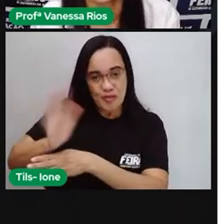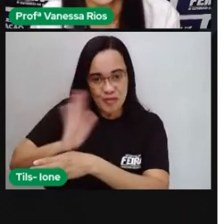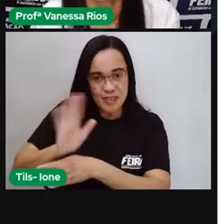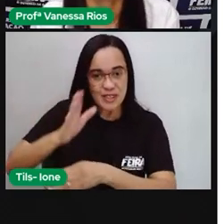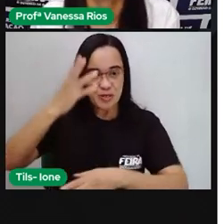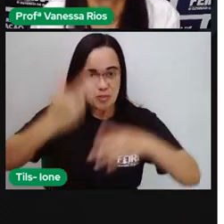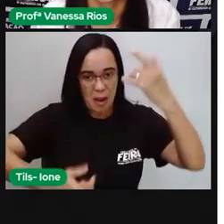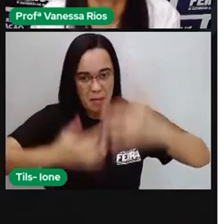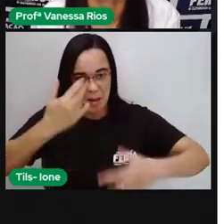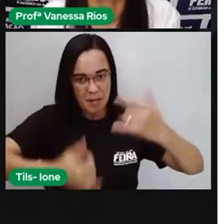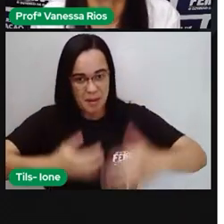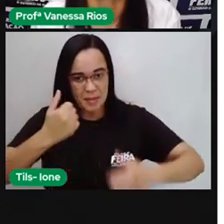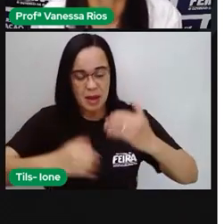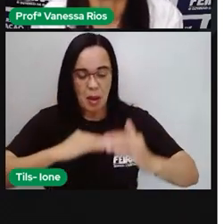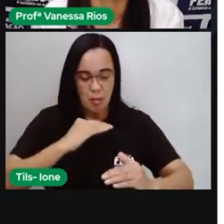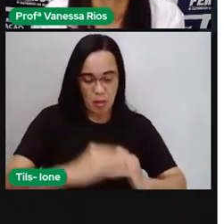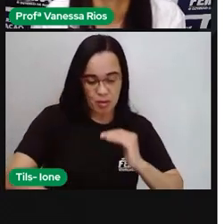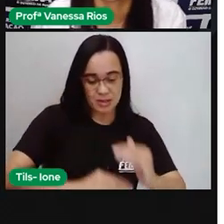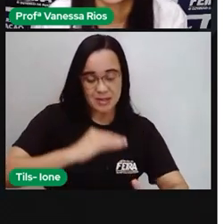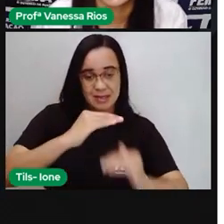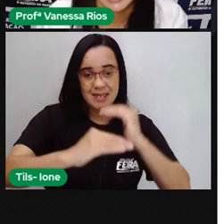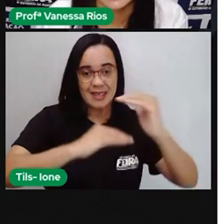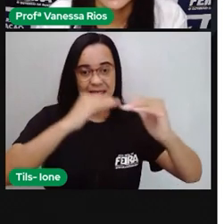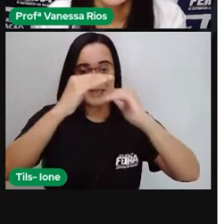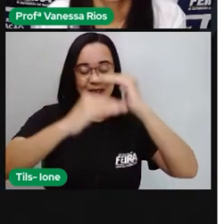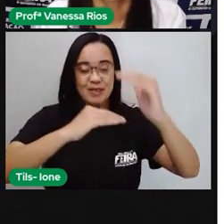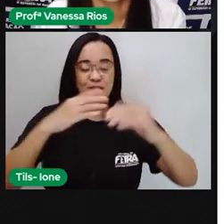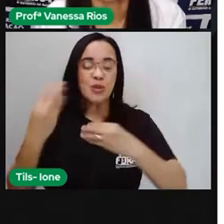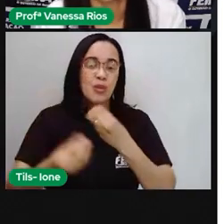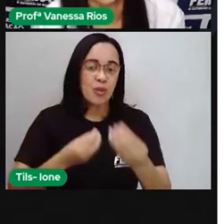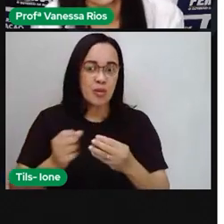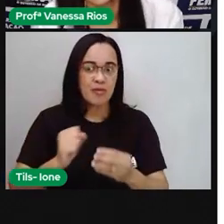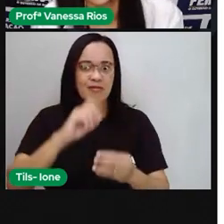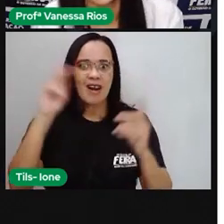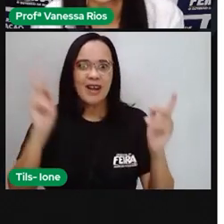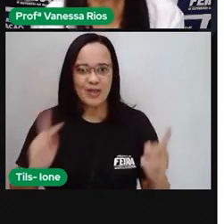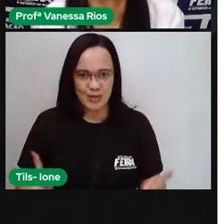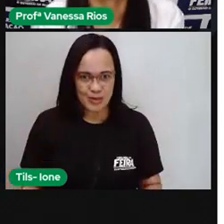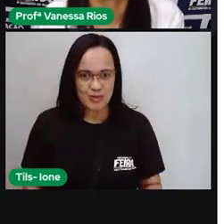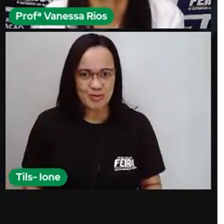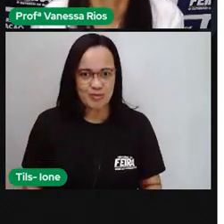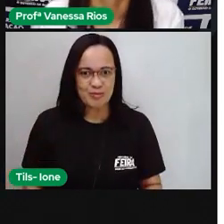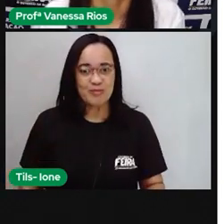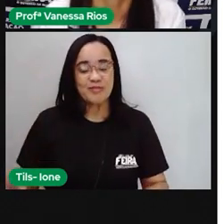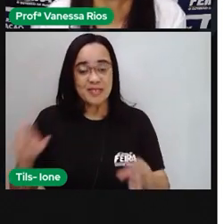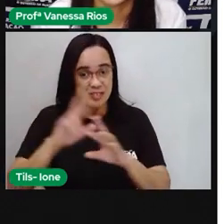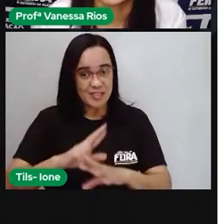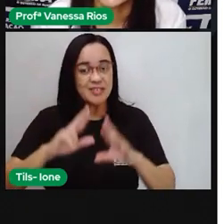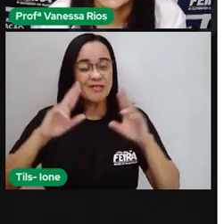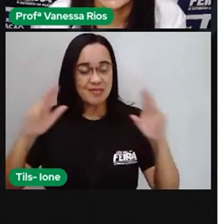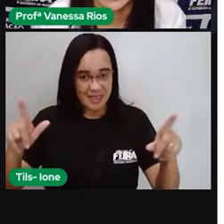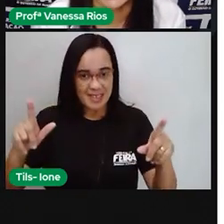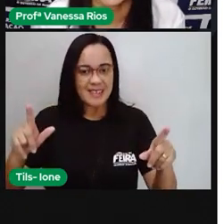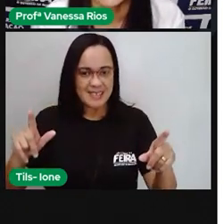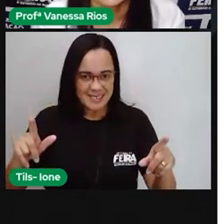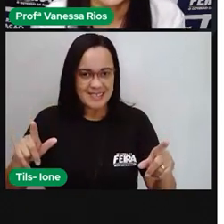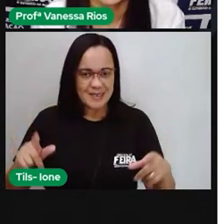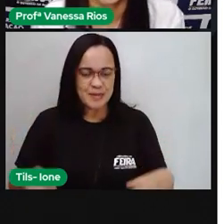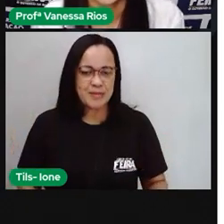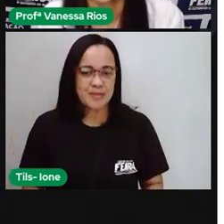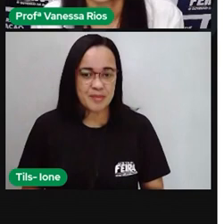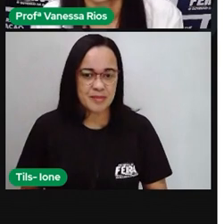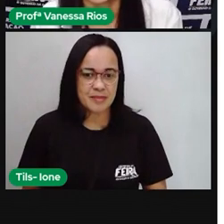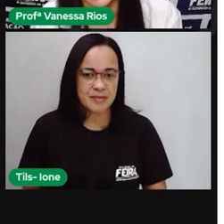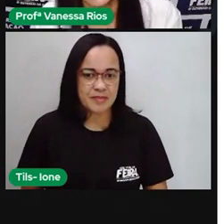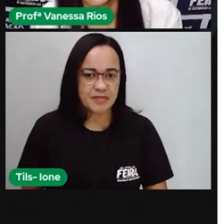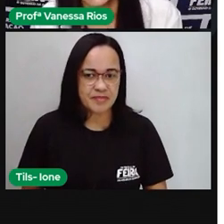diversidade como algo a ser valorizado. Ser diferente é algo a ser valorizado e